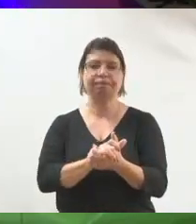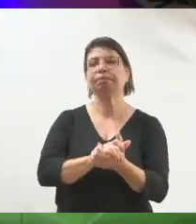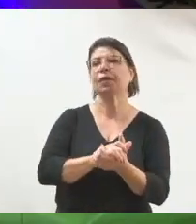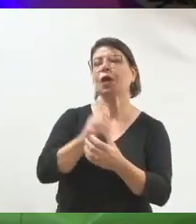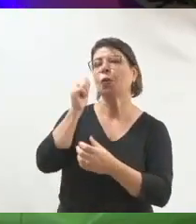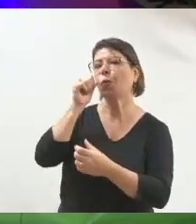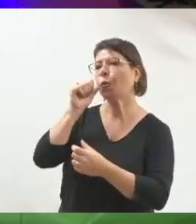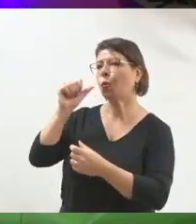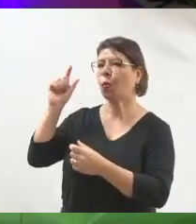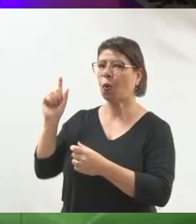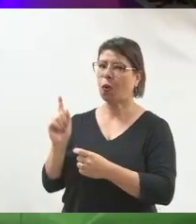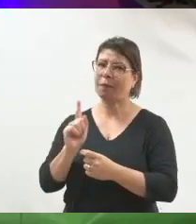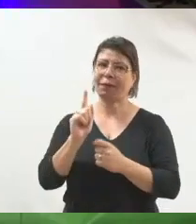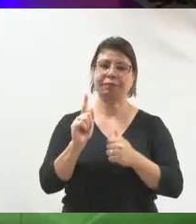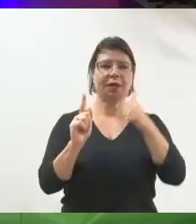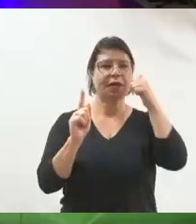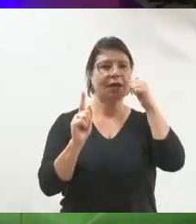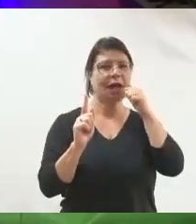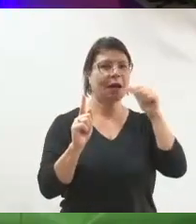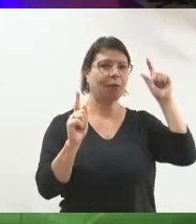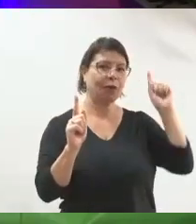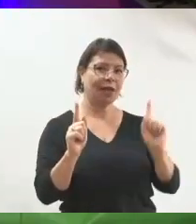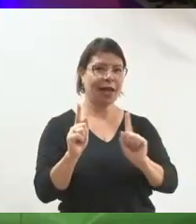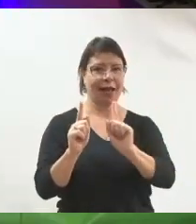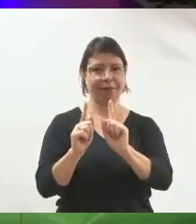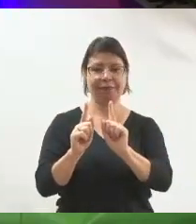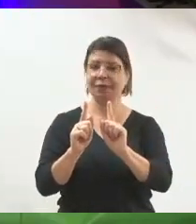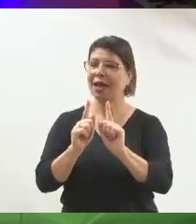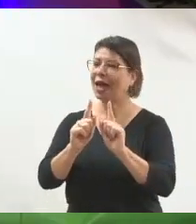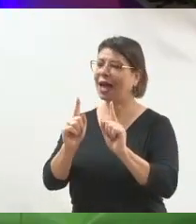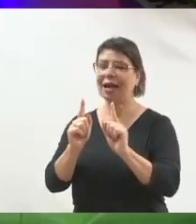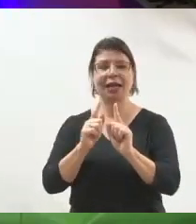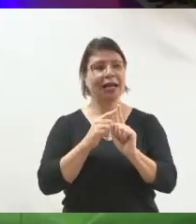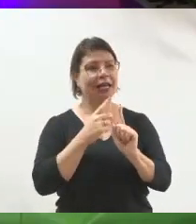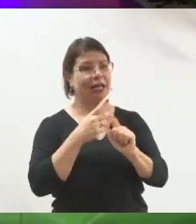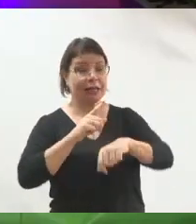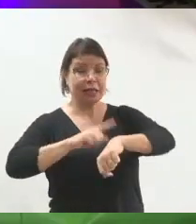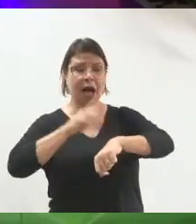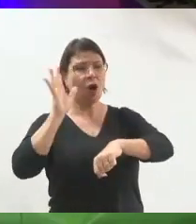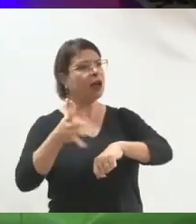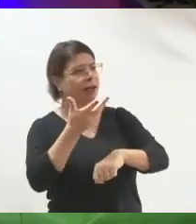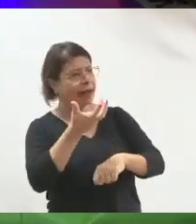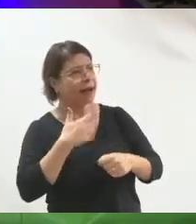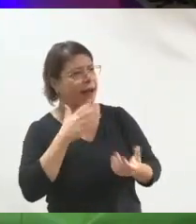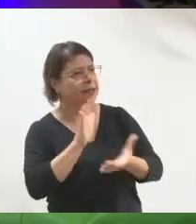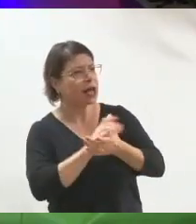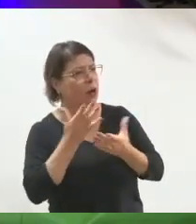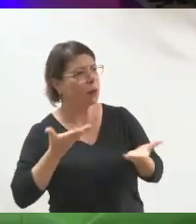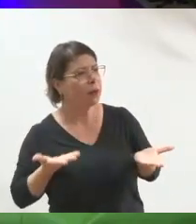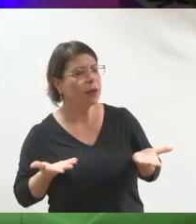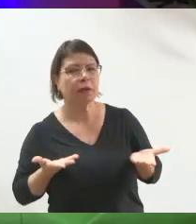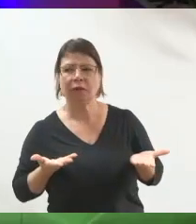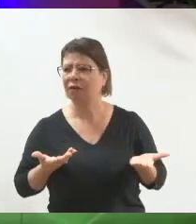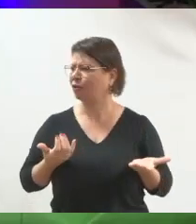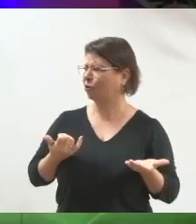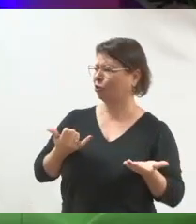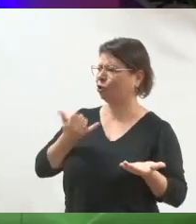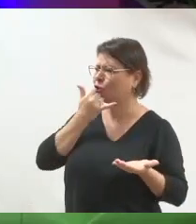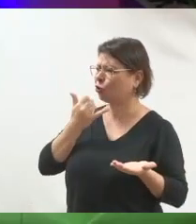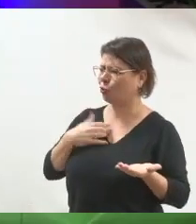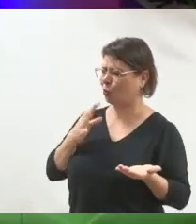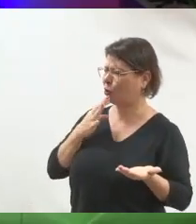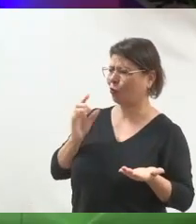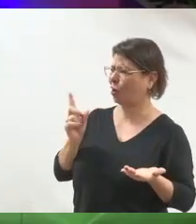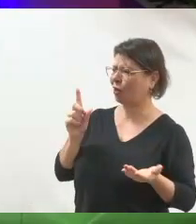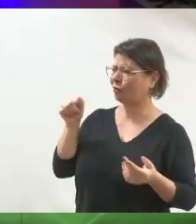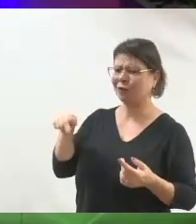casamento porque o rapaz acabou de pedir ela em casamento. Não é assim, olha, a gente se conheceu agora, eu acho que